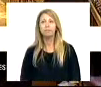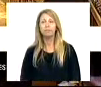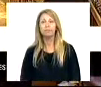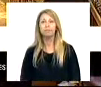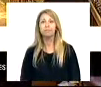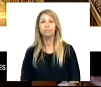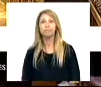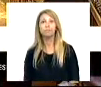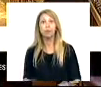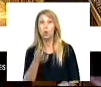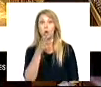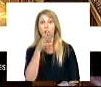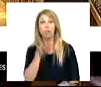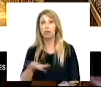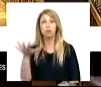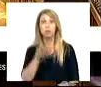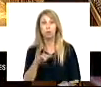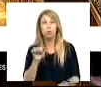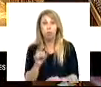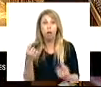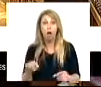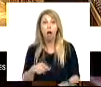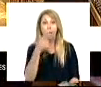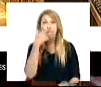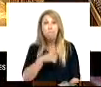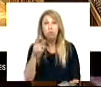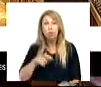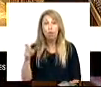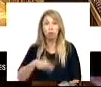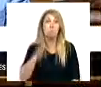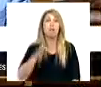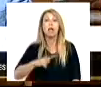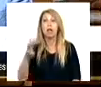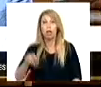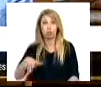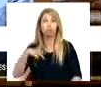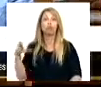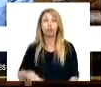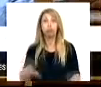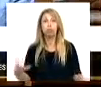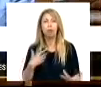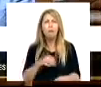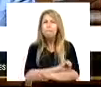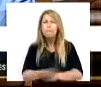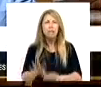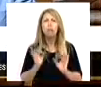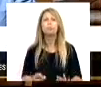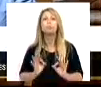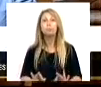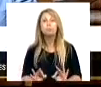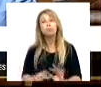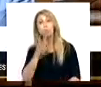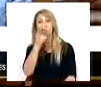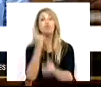A dramática situação em que se encontram milhares e milhares de portugueses remetidos à mais completa miséria, ao mesmo tempo que uma pequena